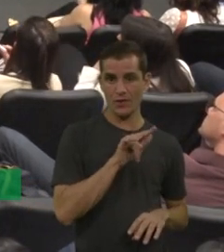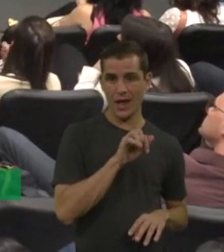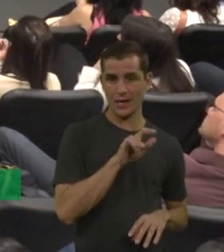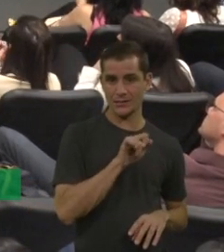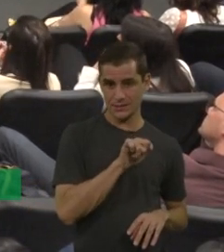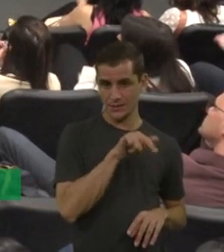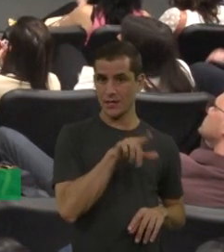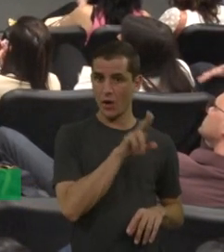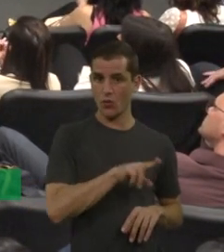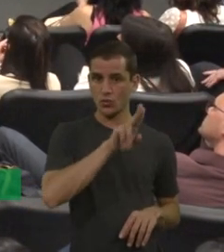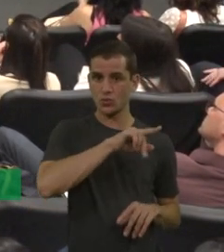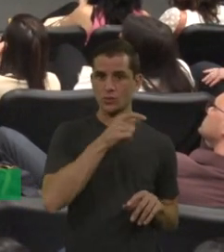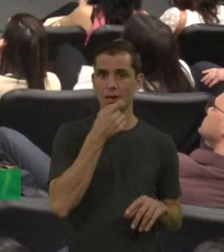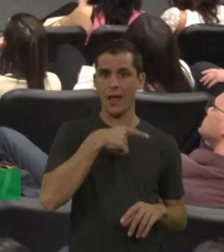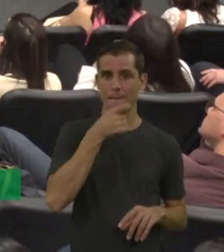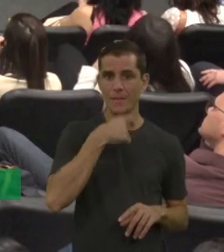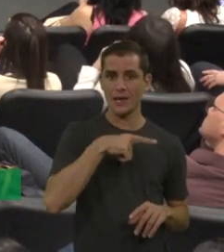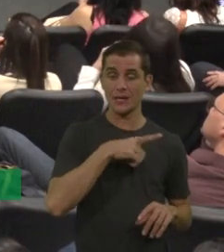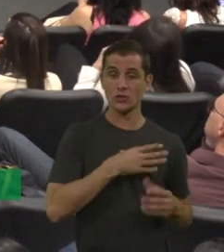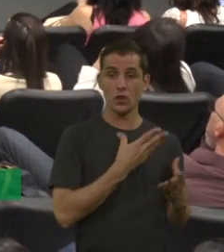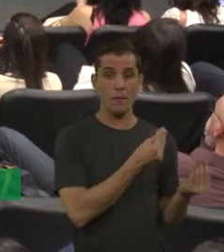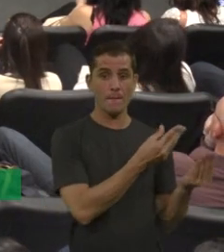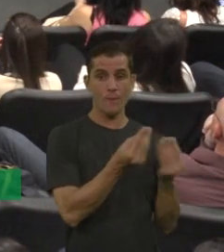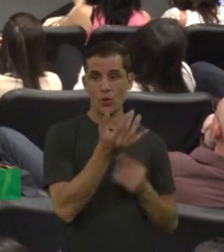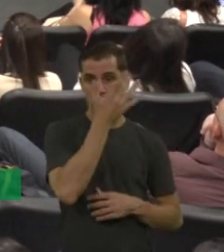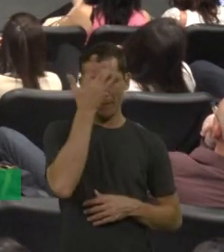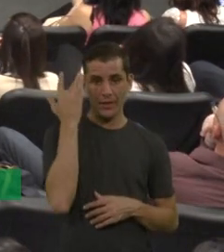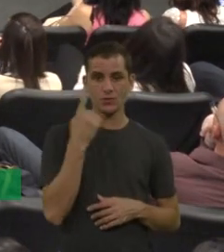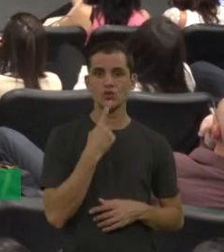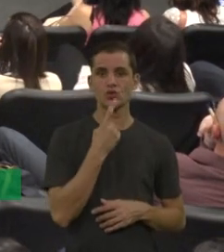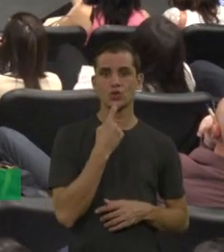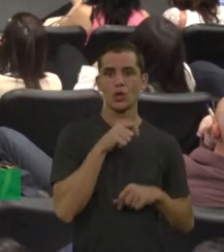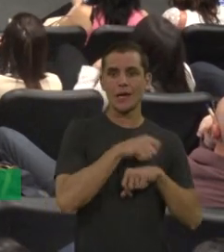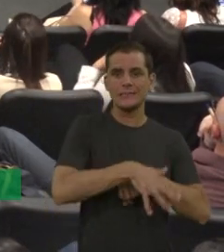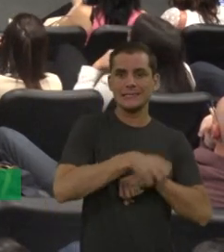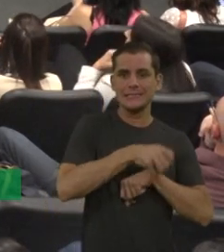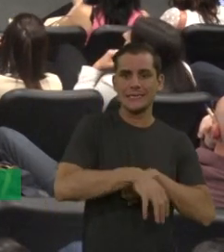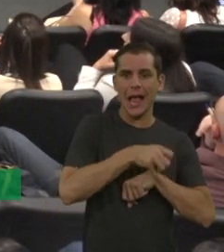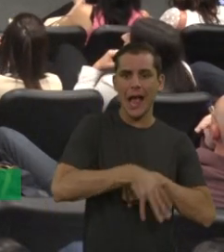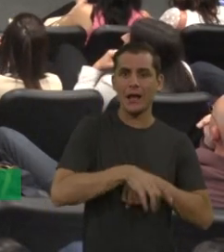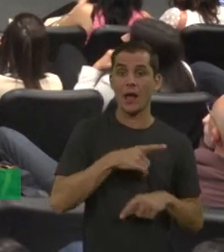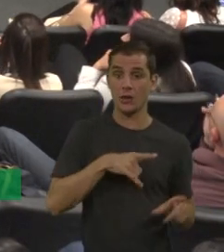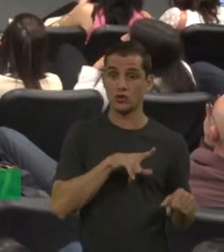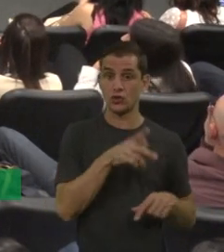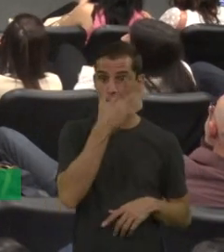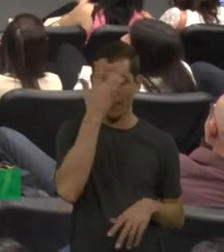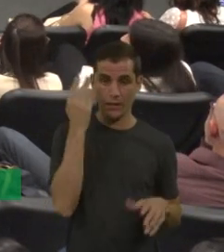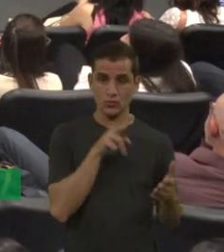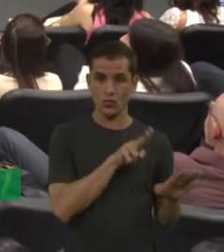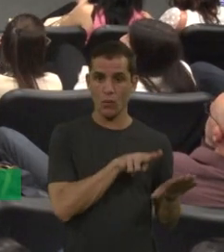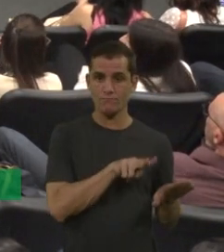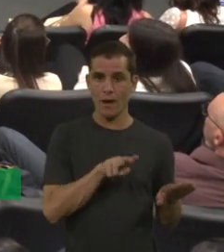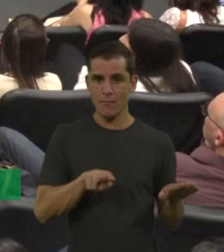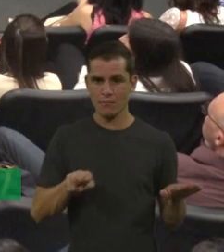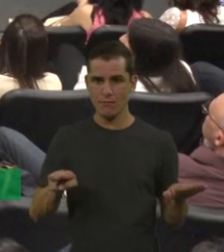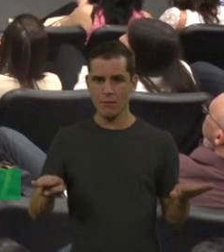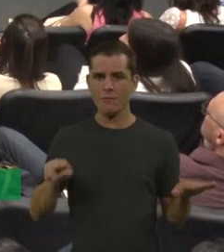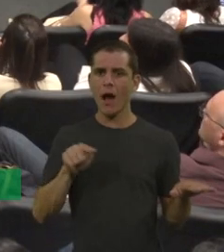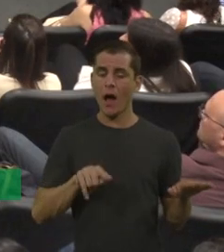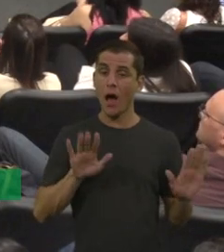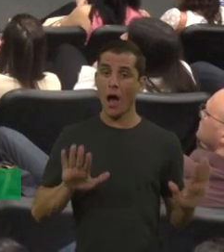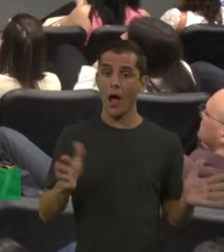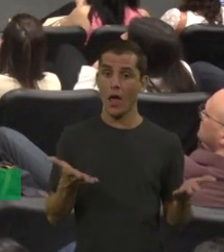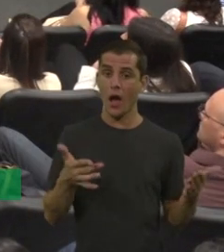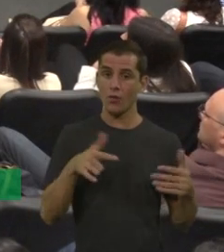com sangramento e aí iam no hemocentro, muitas internações também. E depois dessa fase,